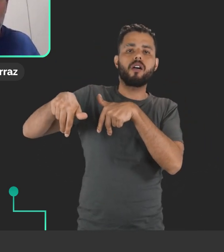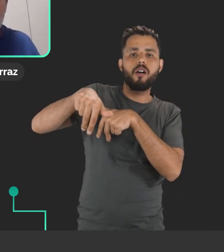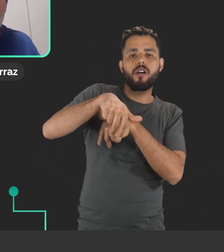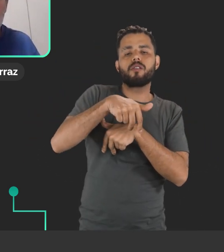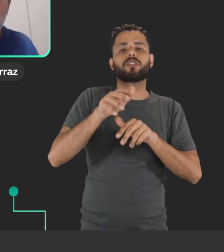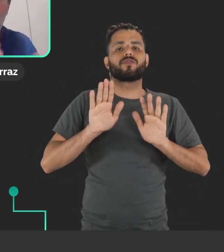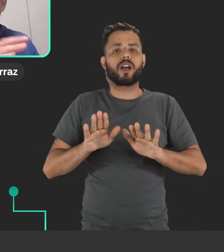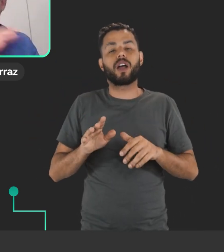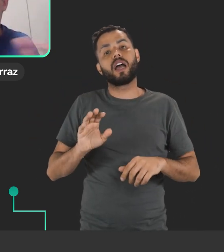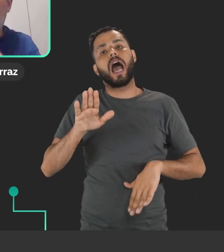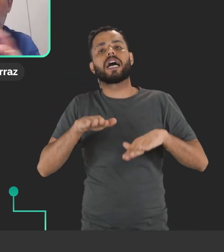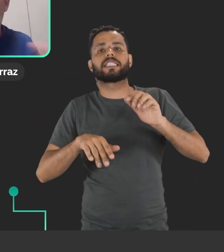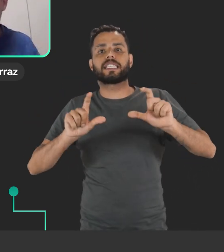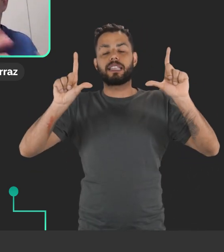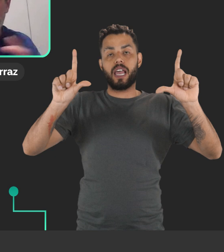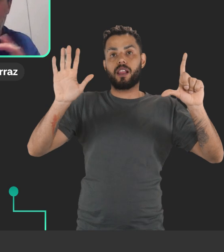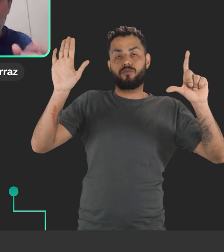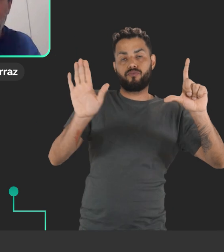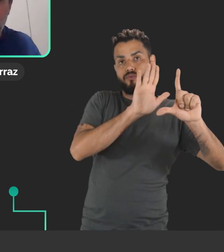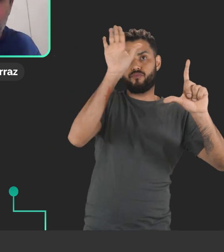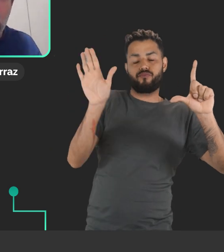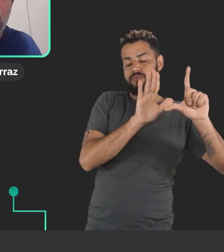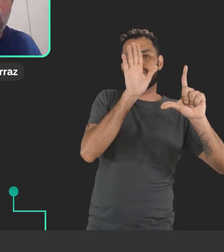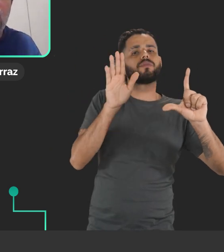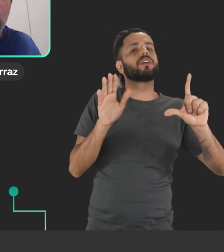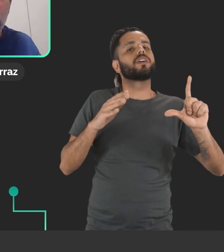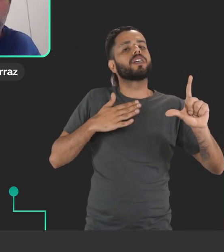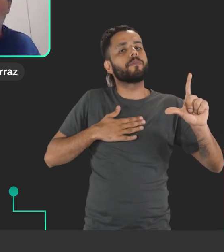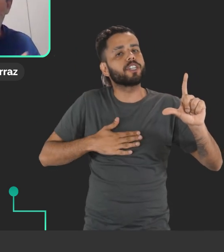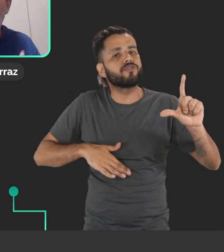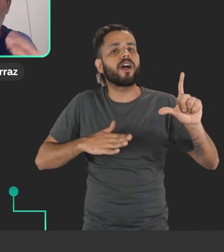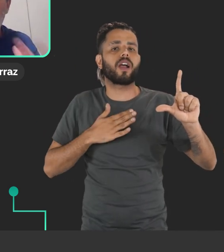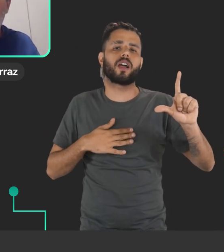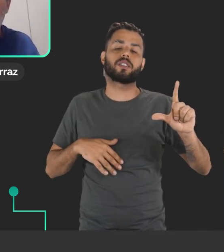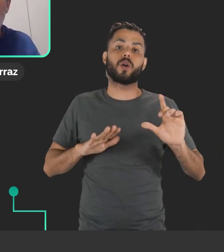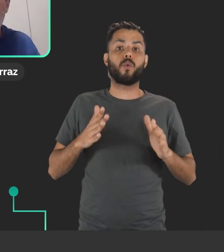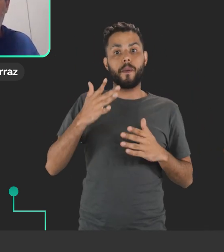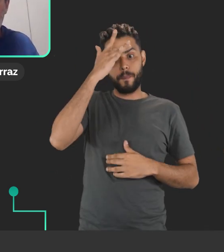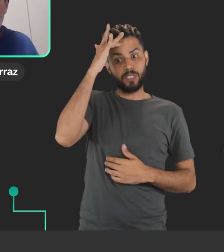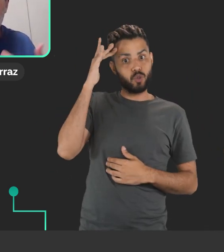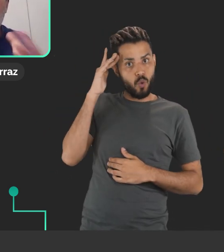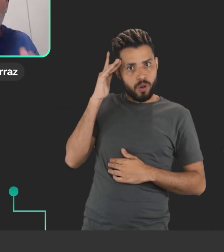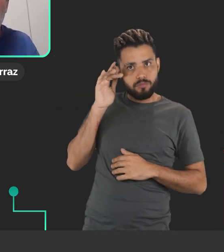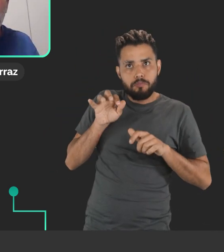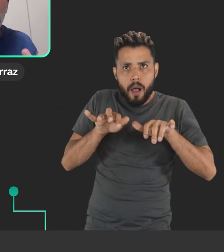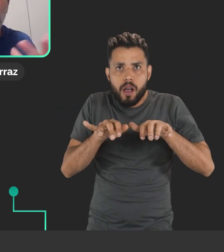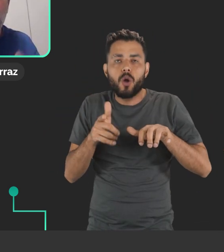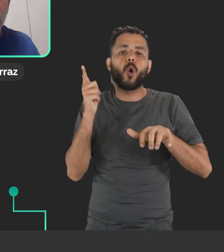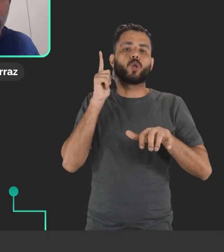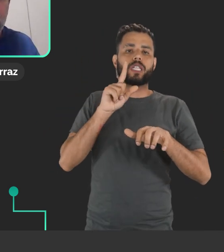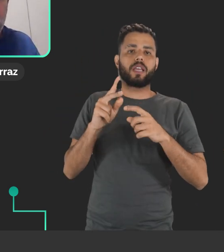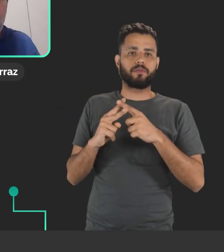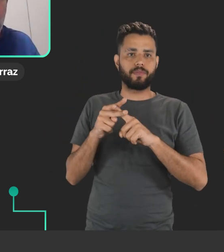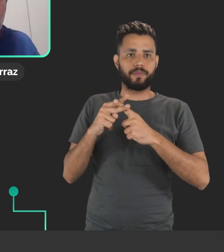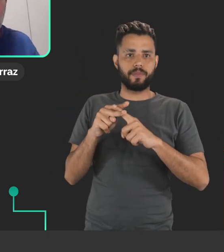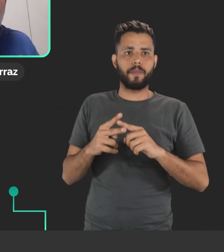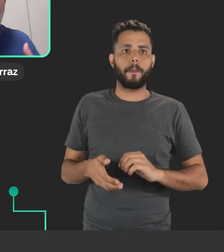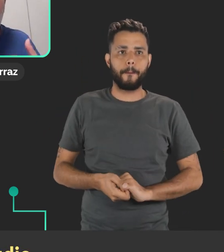velocidades, ou até das movimentações que a tela faz. Tudo isso permitir que o usuário também possa configurar.